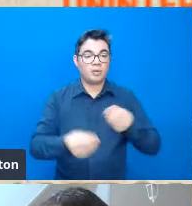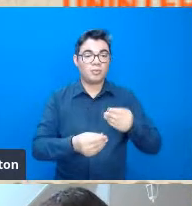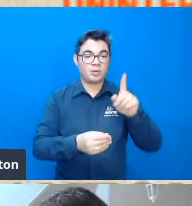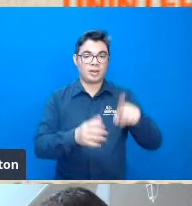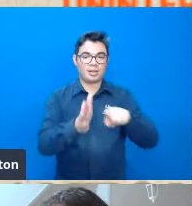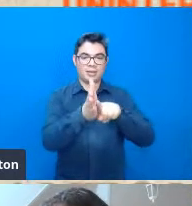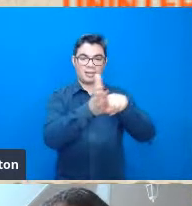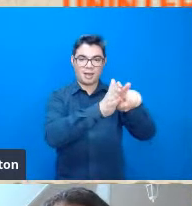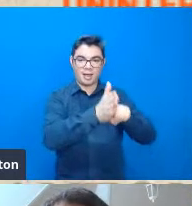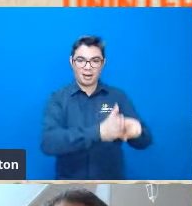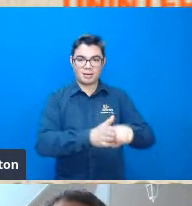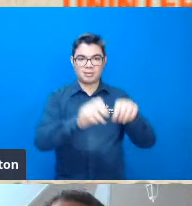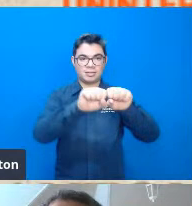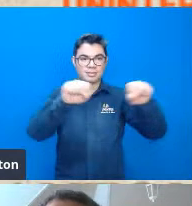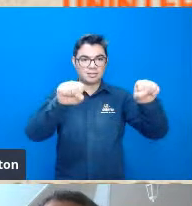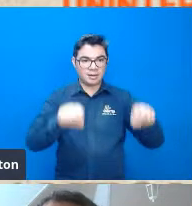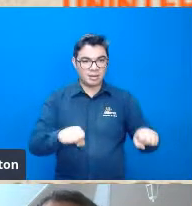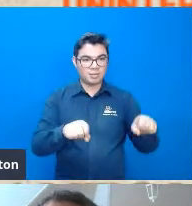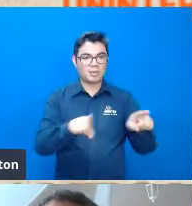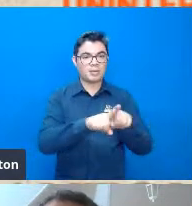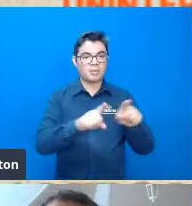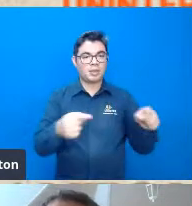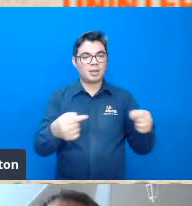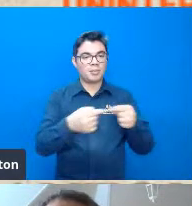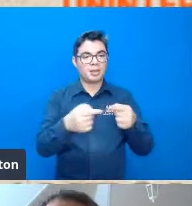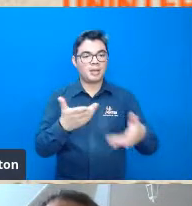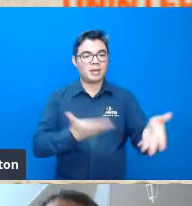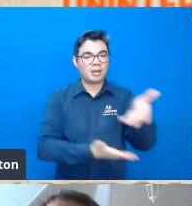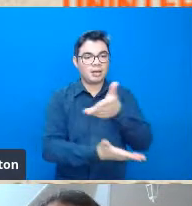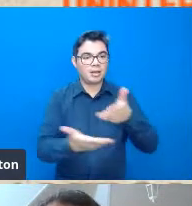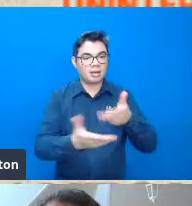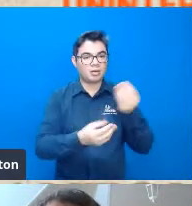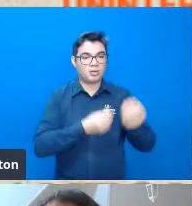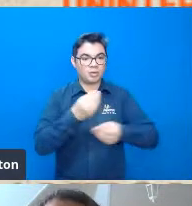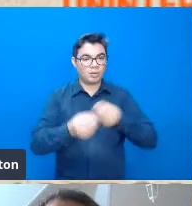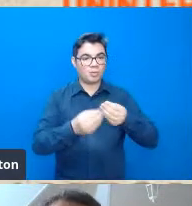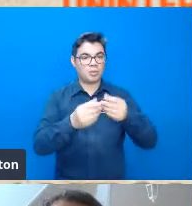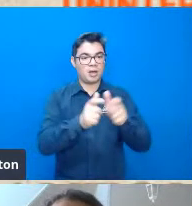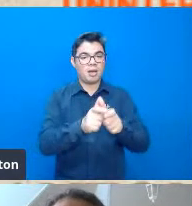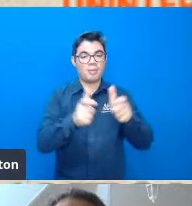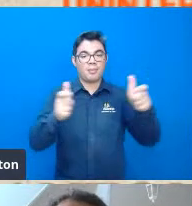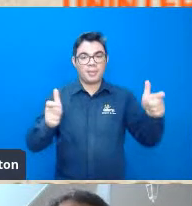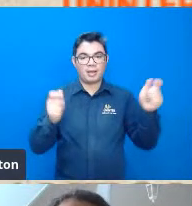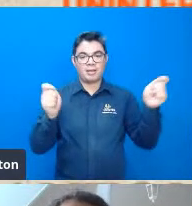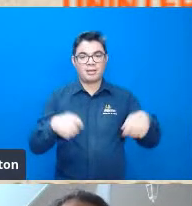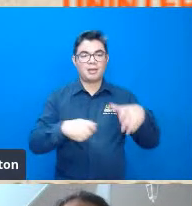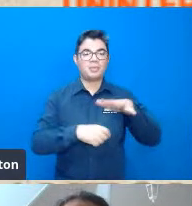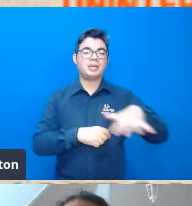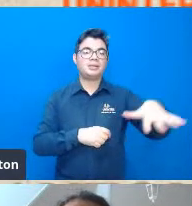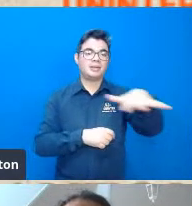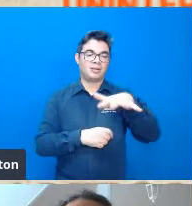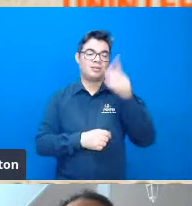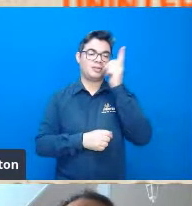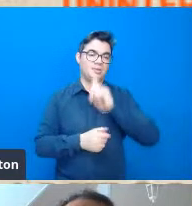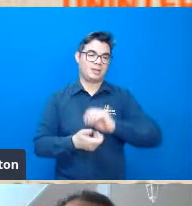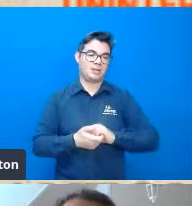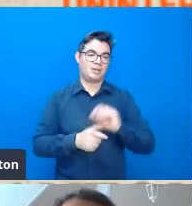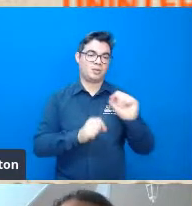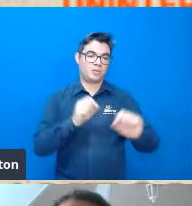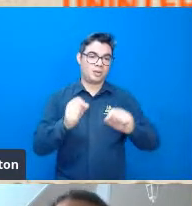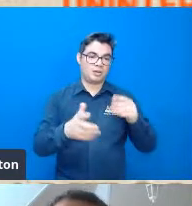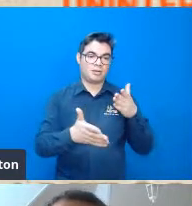análise de sistemas aplicando então para uma abordagem mais ampla no âmbito ambiental assim não se